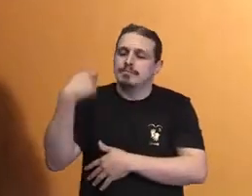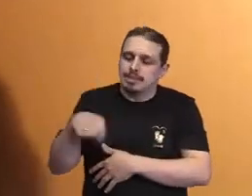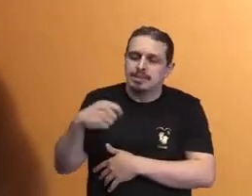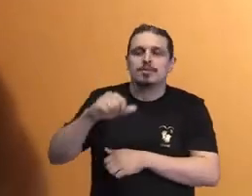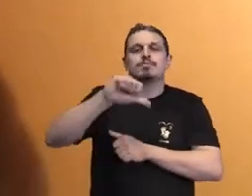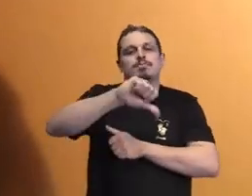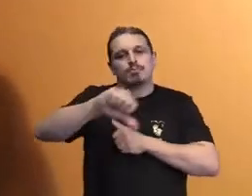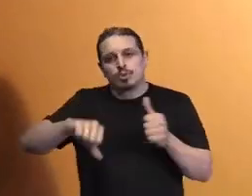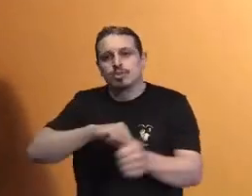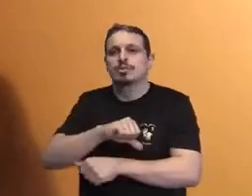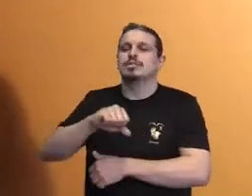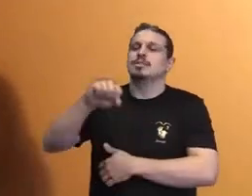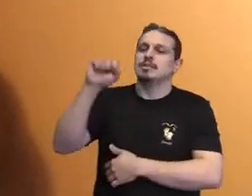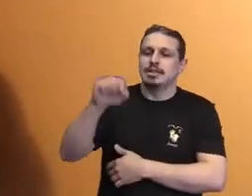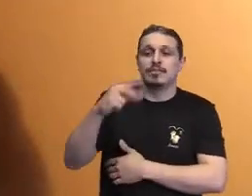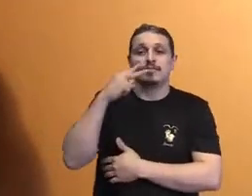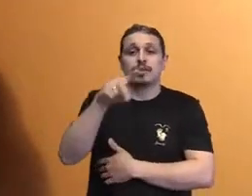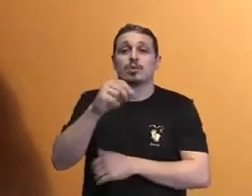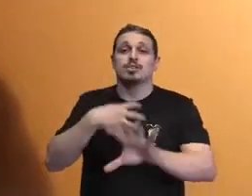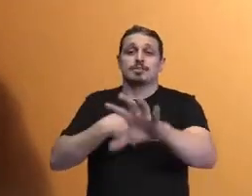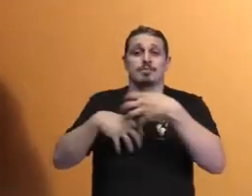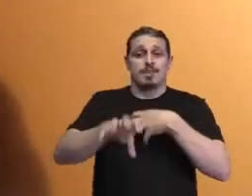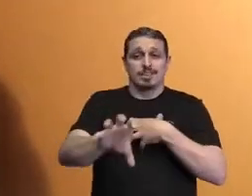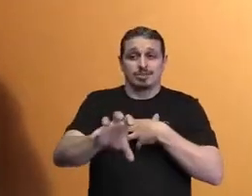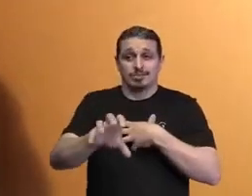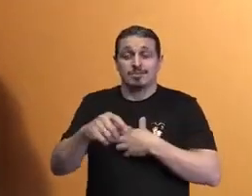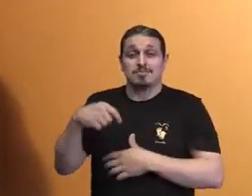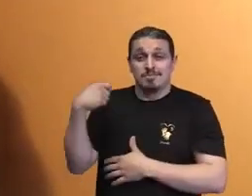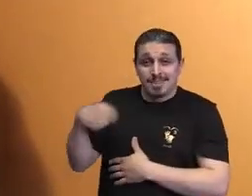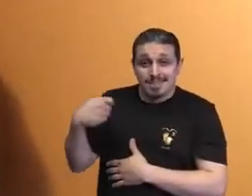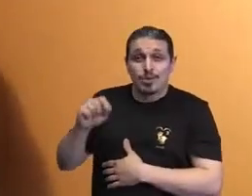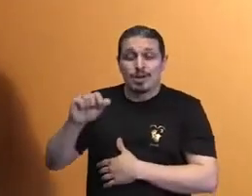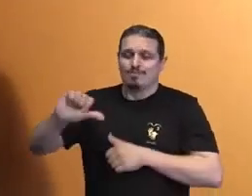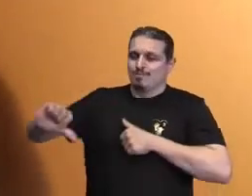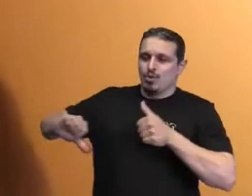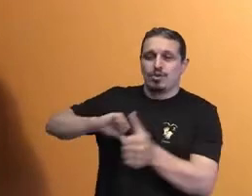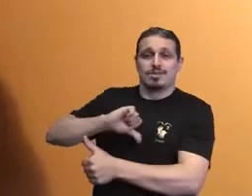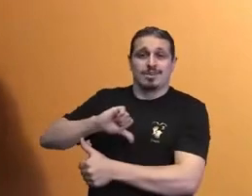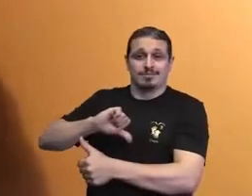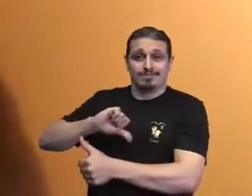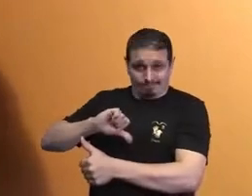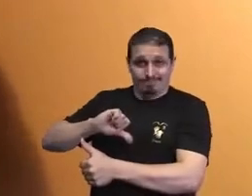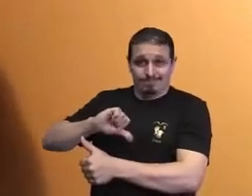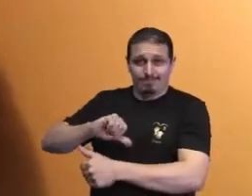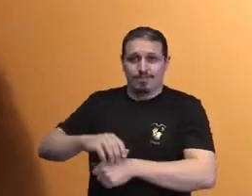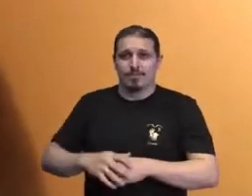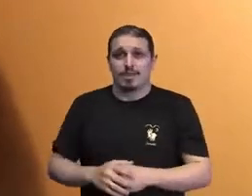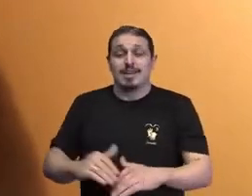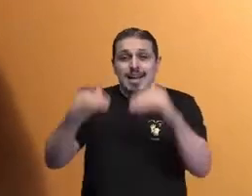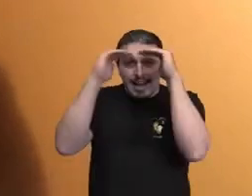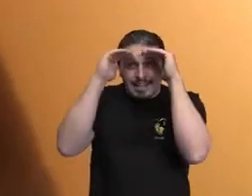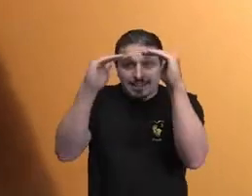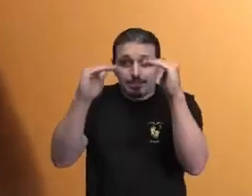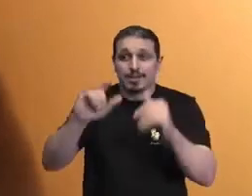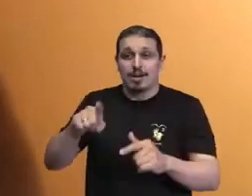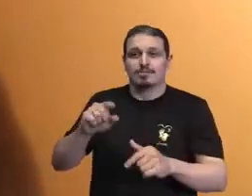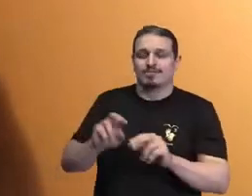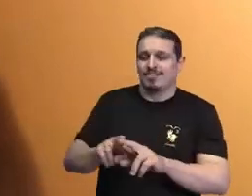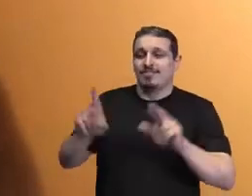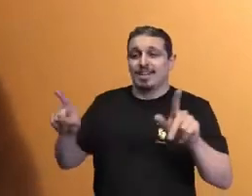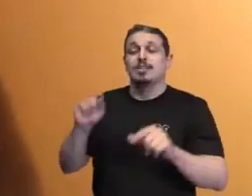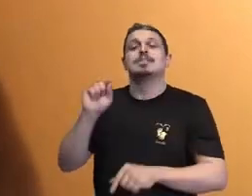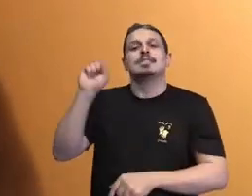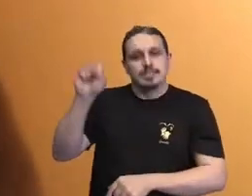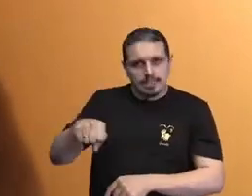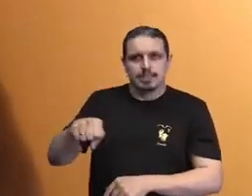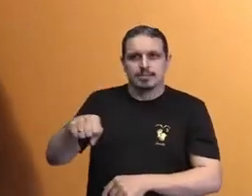pessoas pelo seu modo específico de ser. Isso precisa mudar. Não é fácil. Não é uma coisa